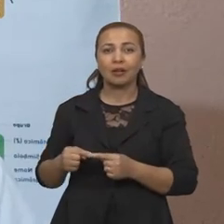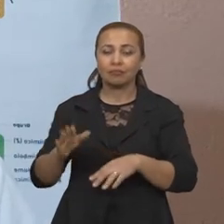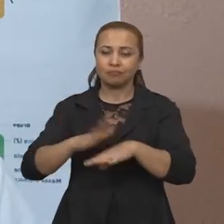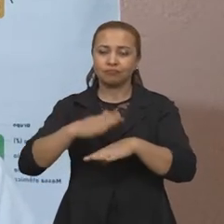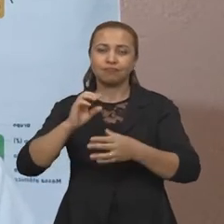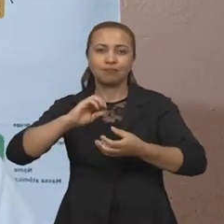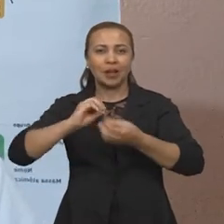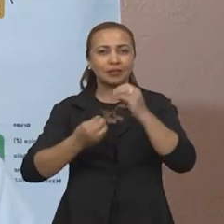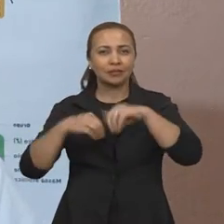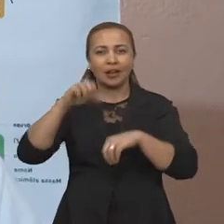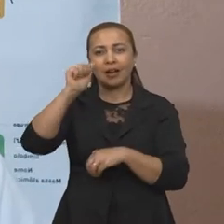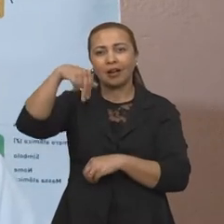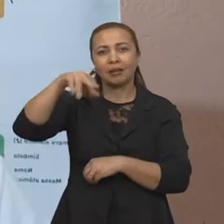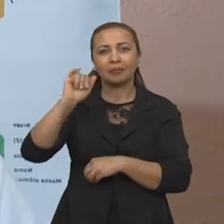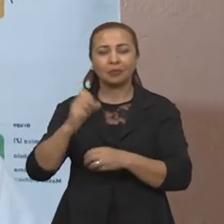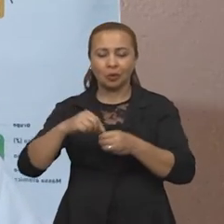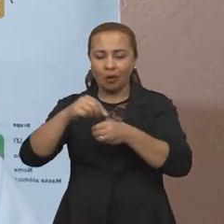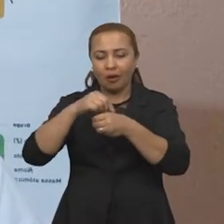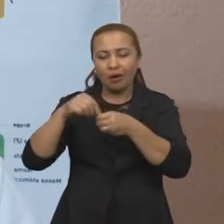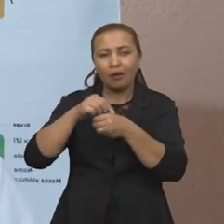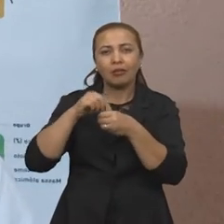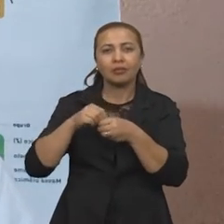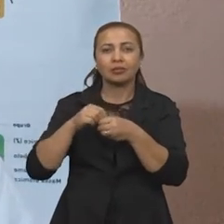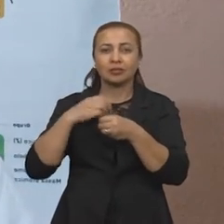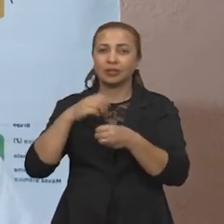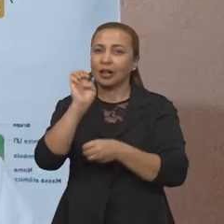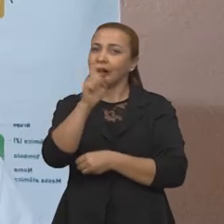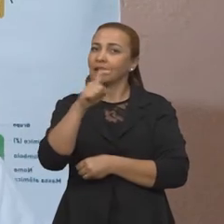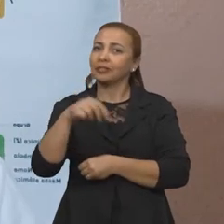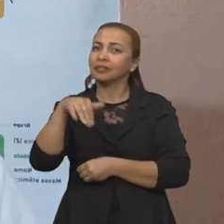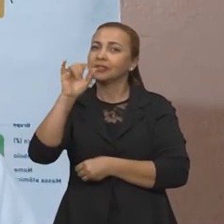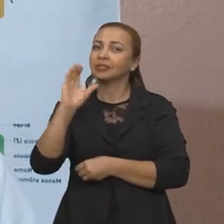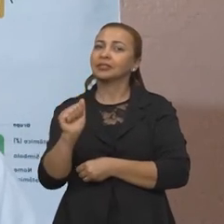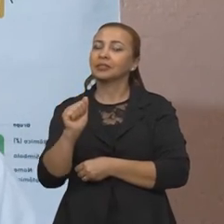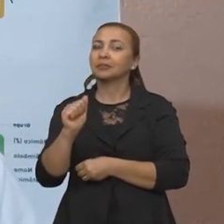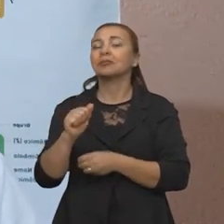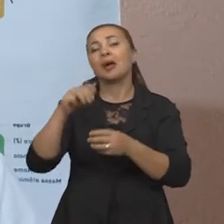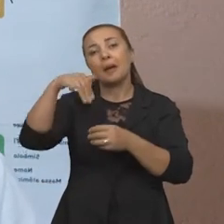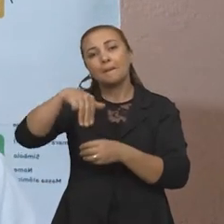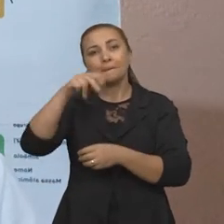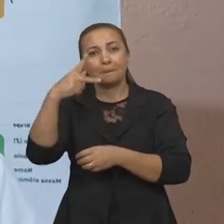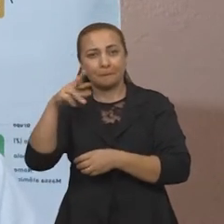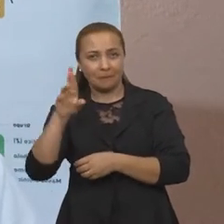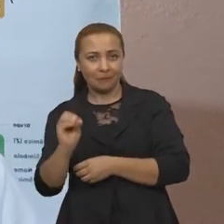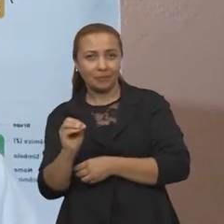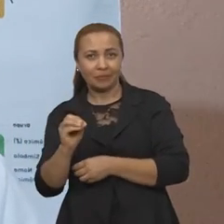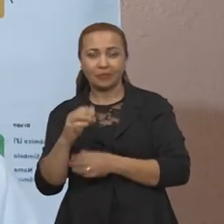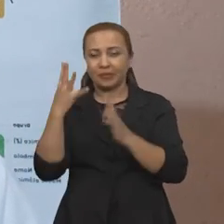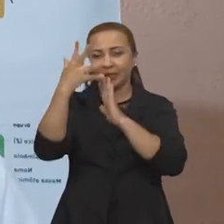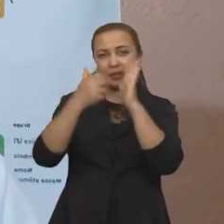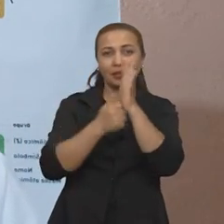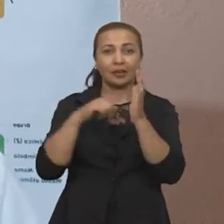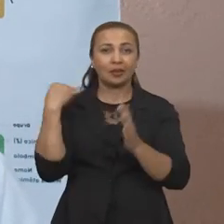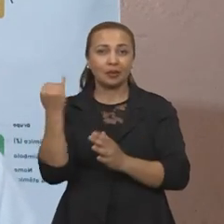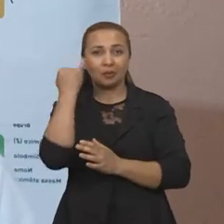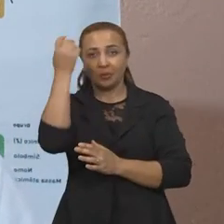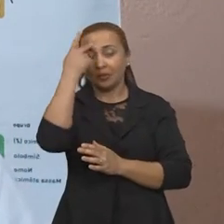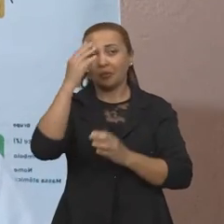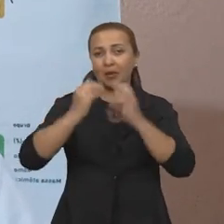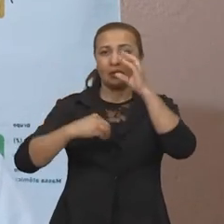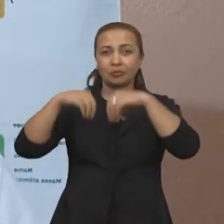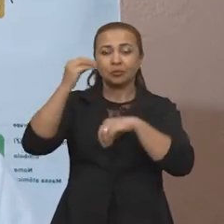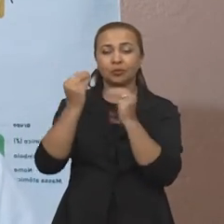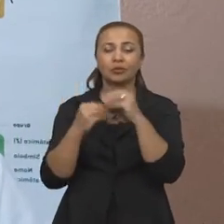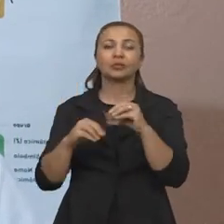resíduos de aminoácidos do sítio catalítico da enzima M-PRO. Característica essa é importante para